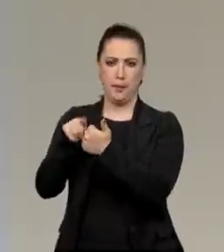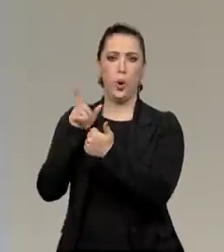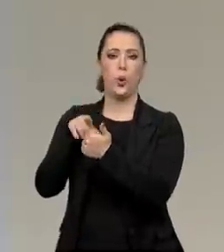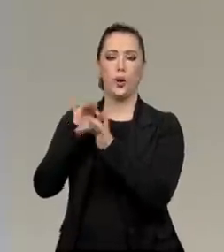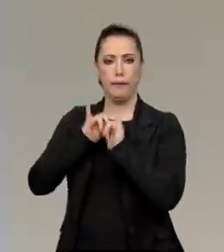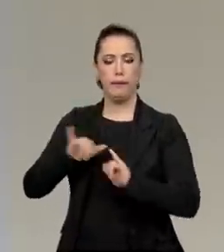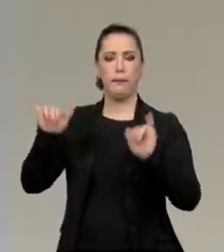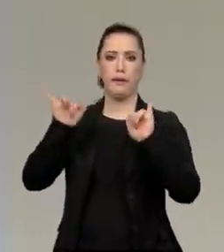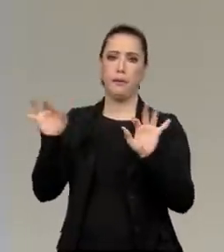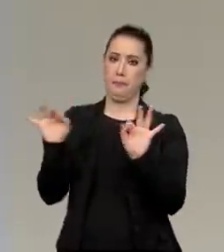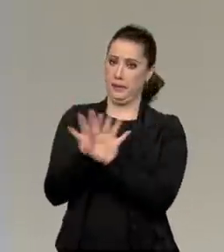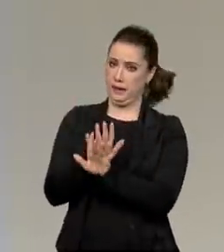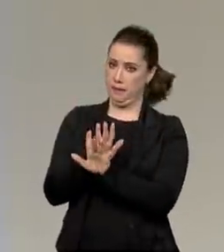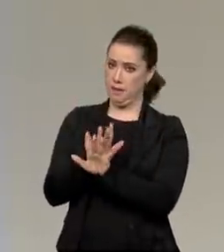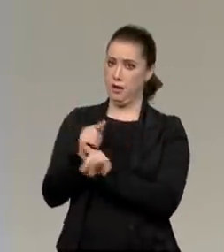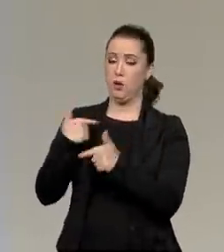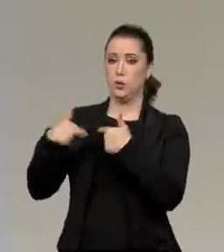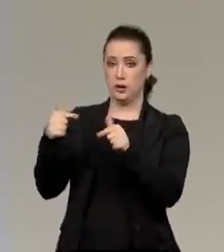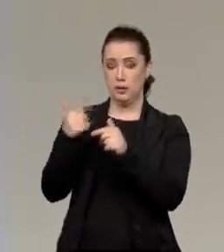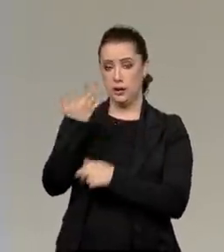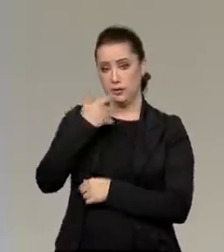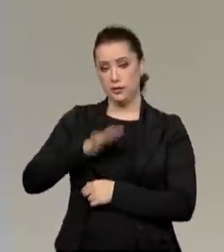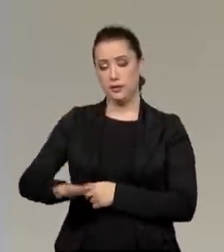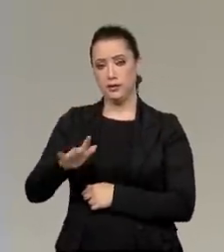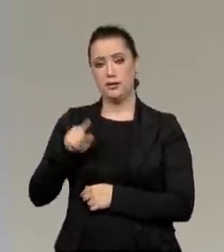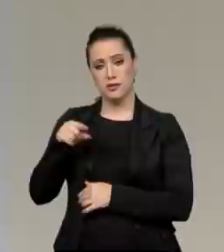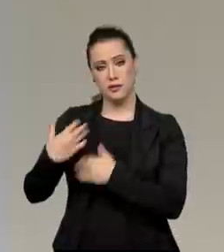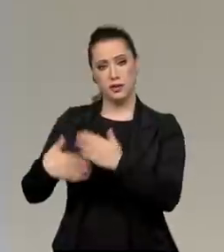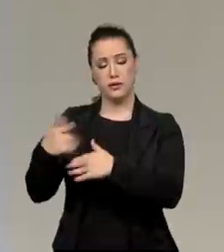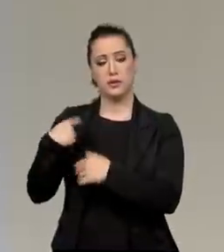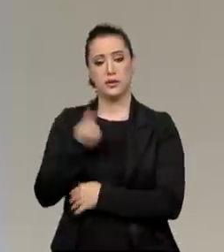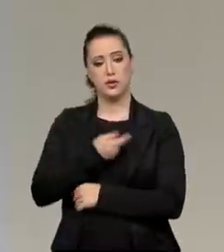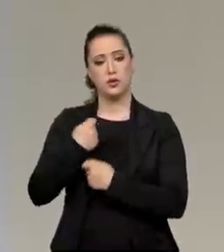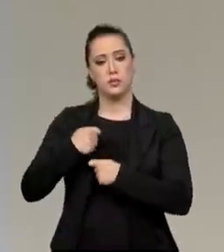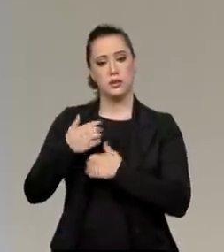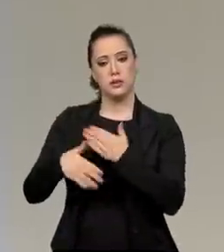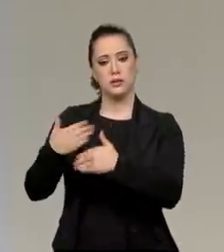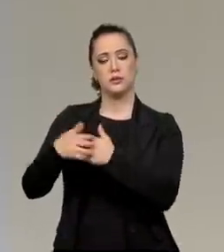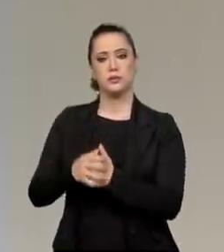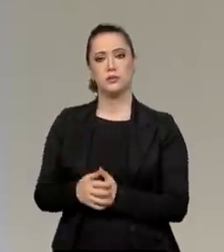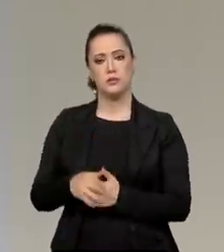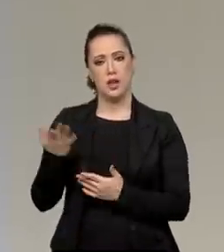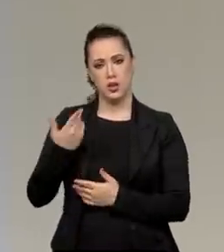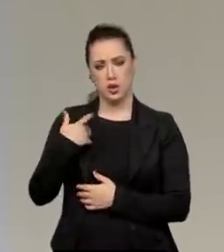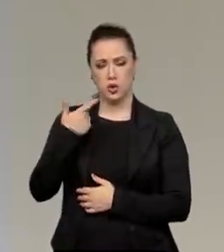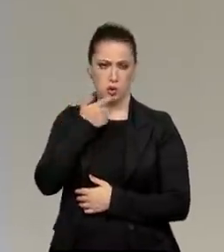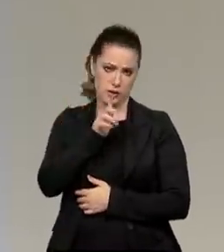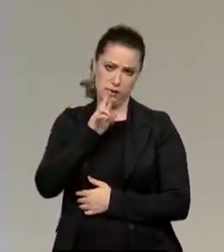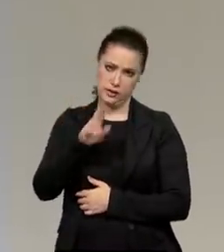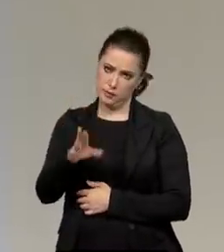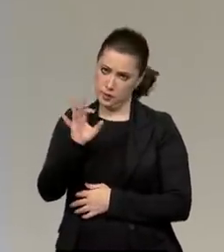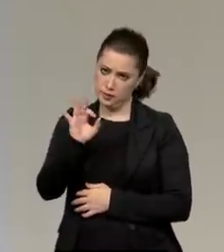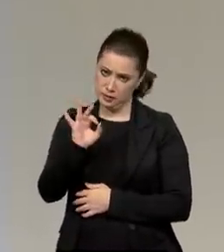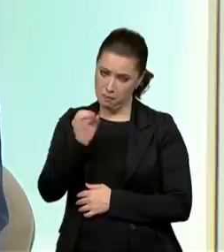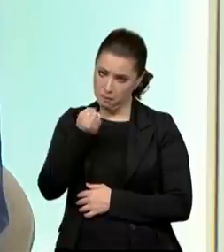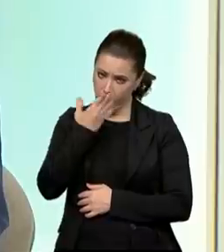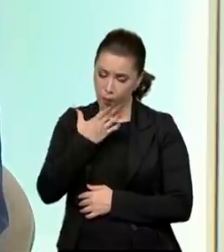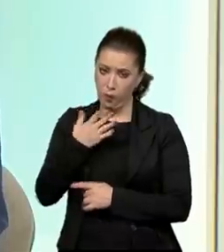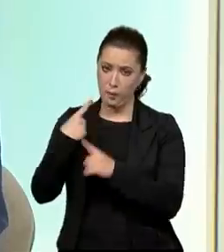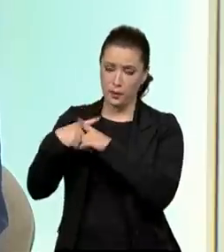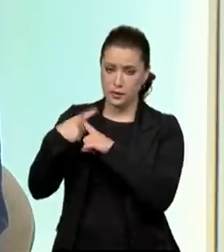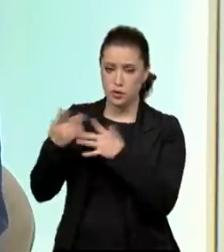trazer de resultado? Isso é um avanço que a gente precisa colocar no nosso país. Vamos conseguir resultados positivos com essa campanha?